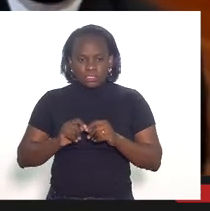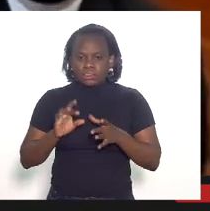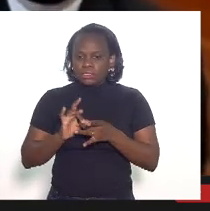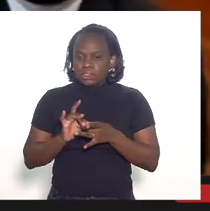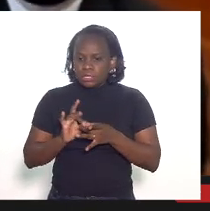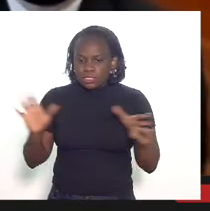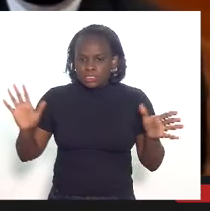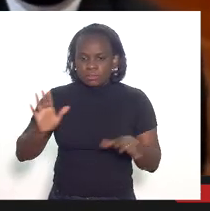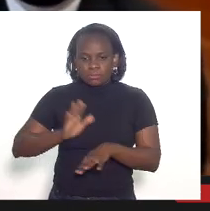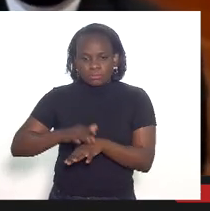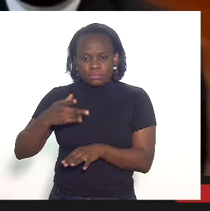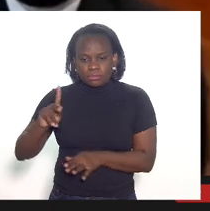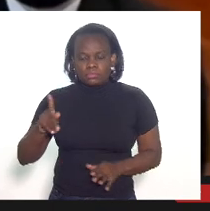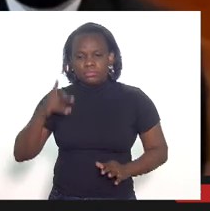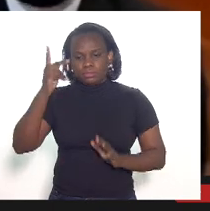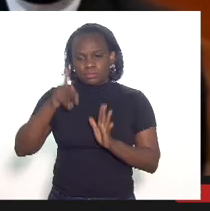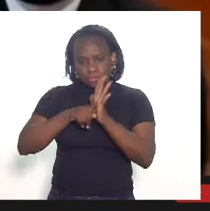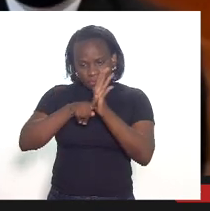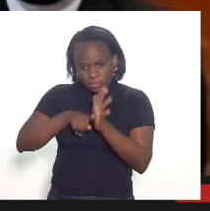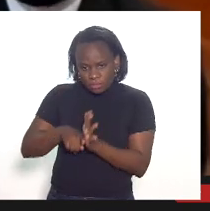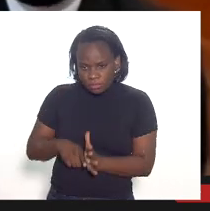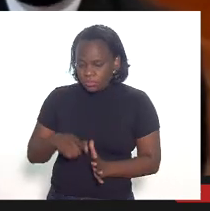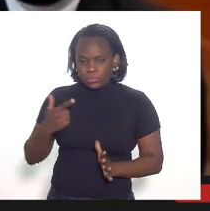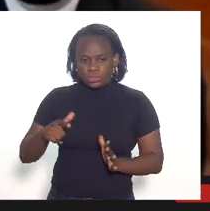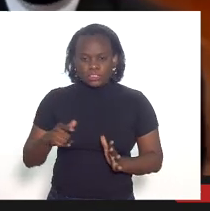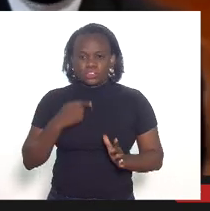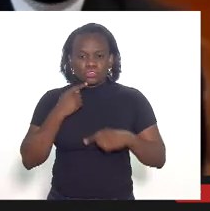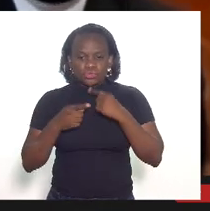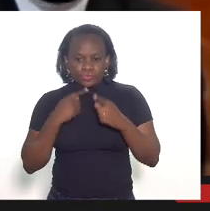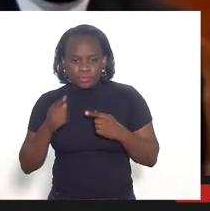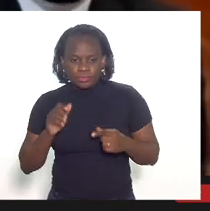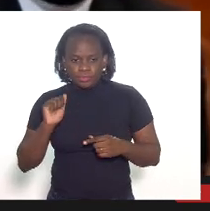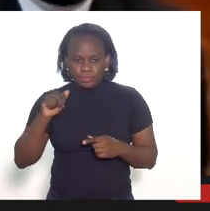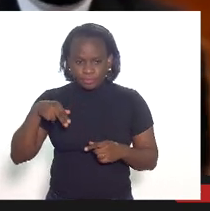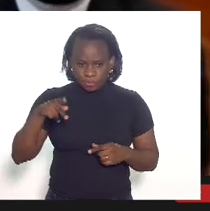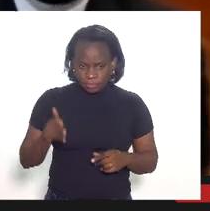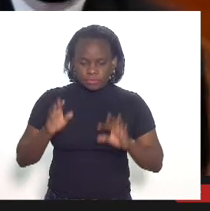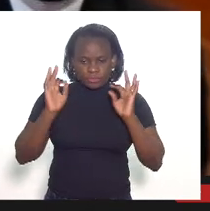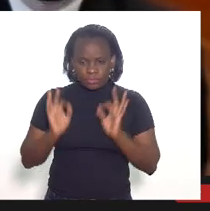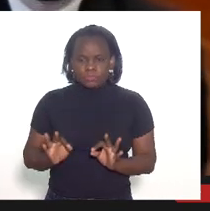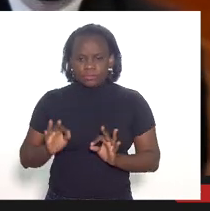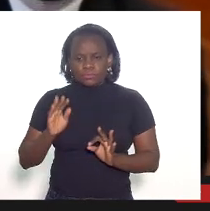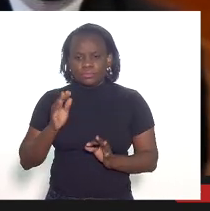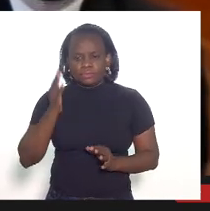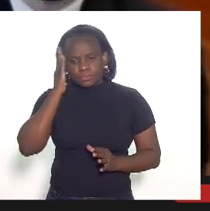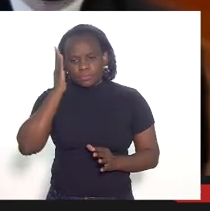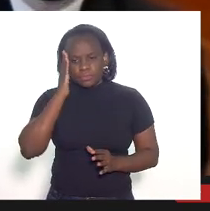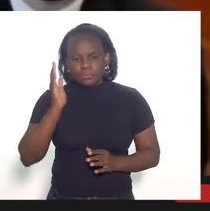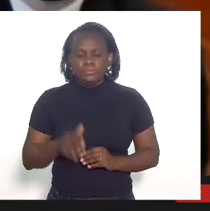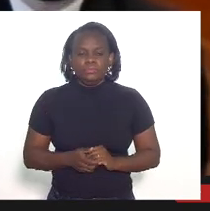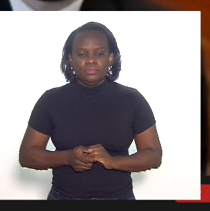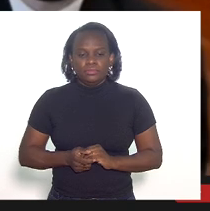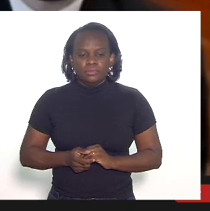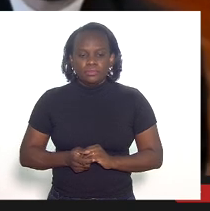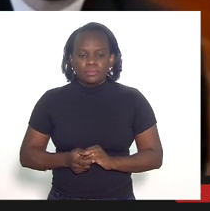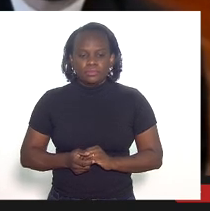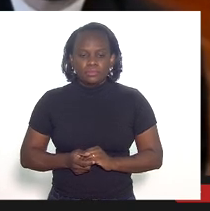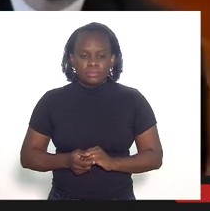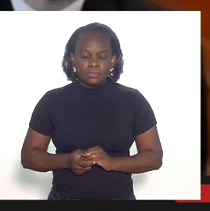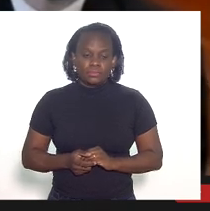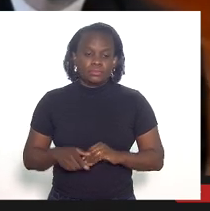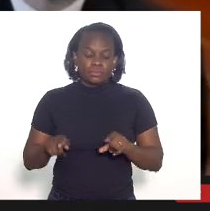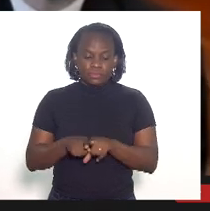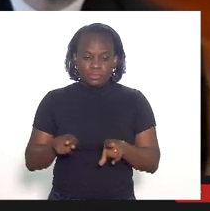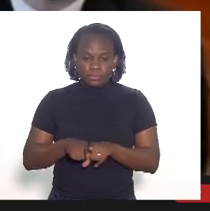independente a auditoria dela não há nenhuma dúvida pela INP quanto a isso e